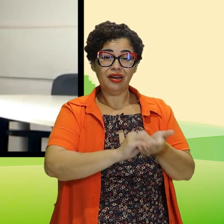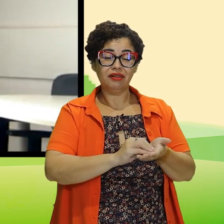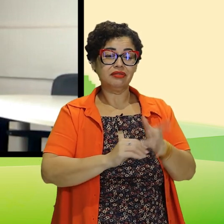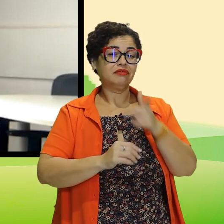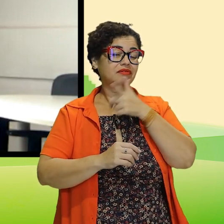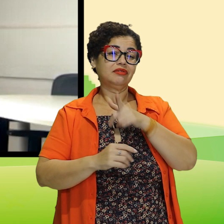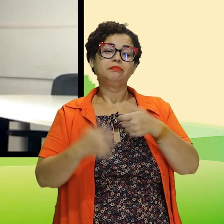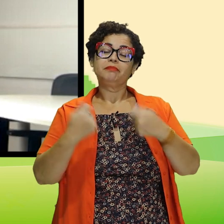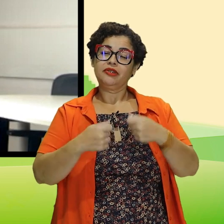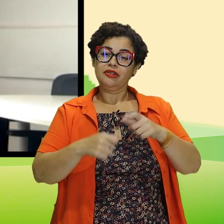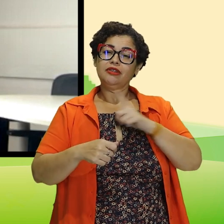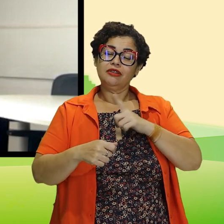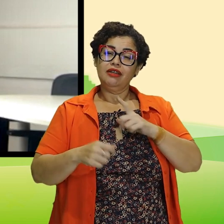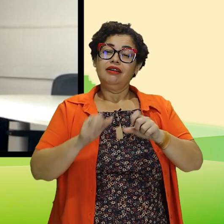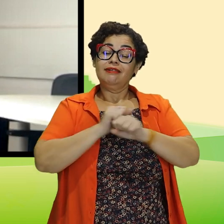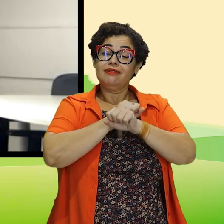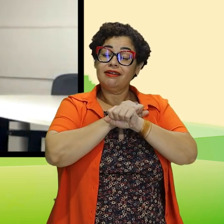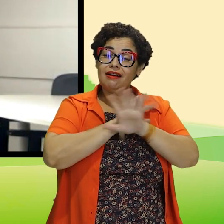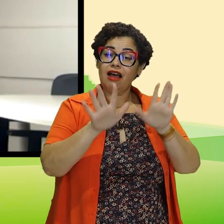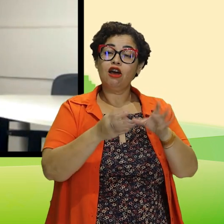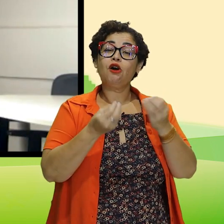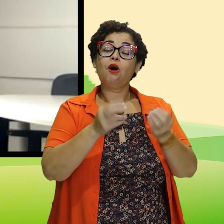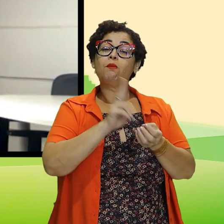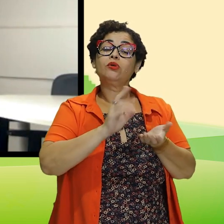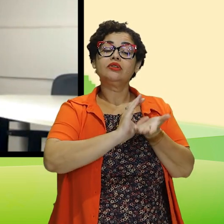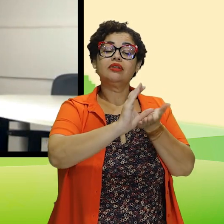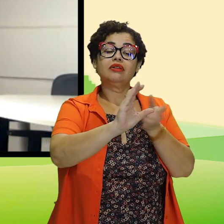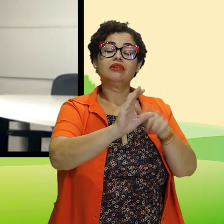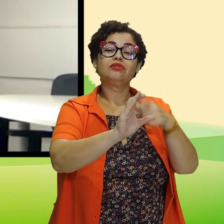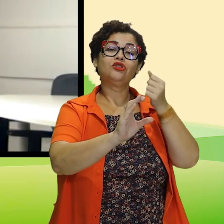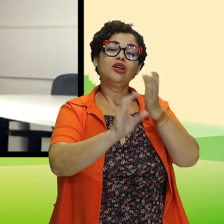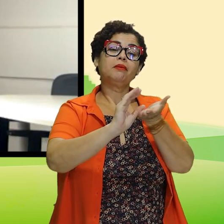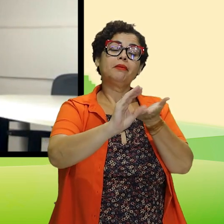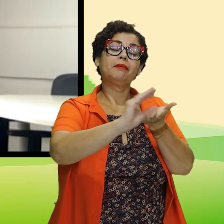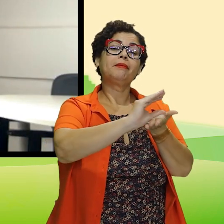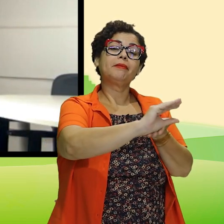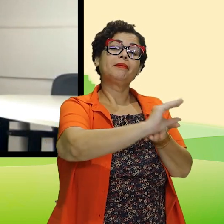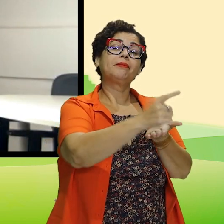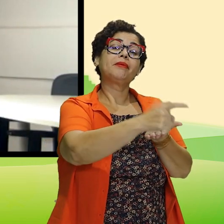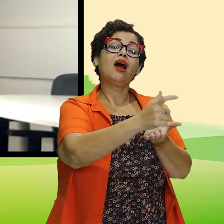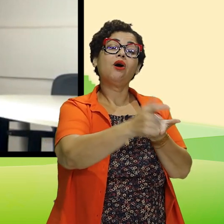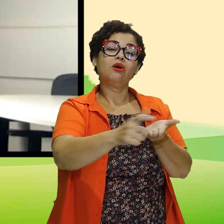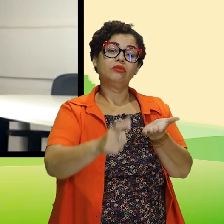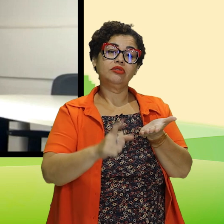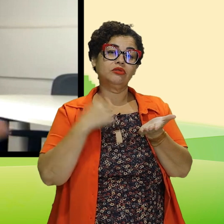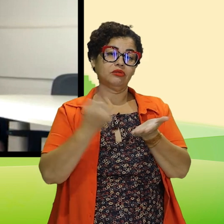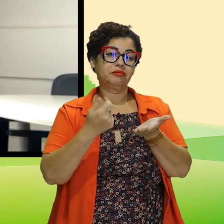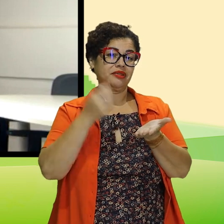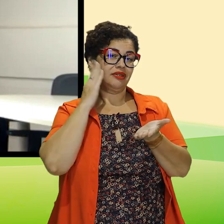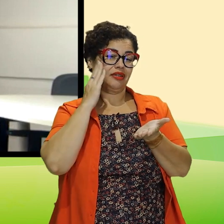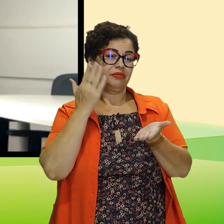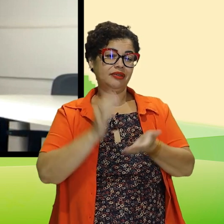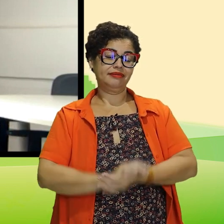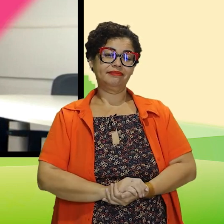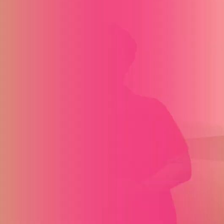é preciso que os países em desenvolvimento tenham uma forma transparente do uso da verba pública, que é a nossa